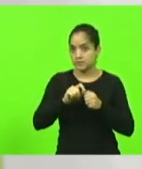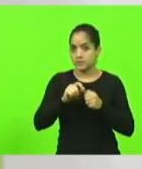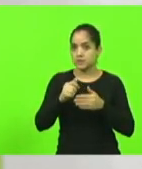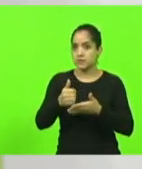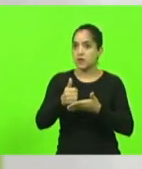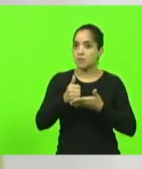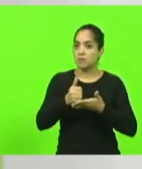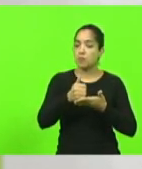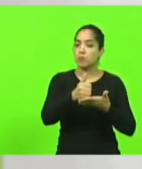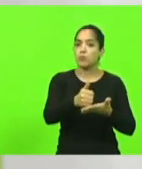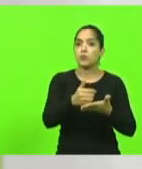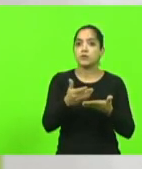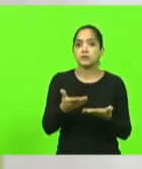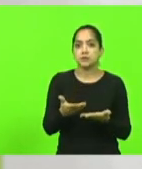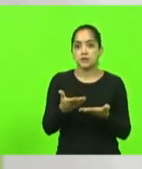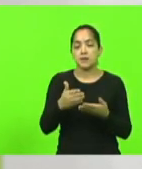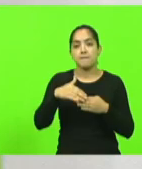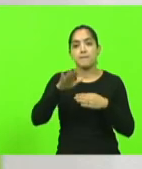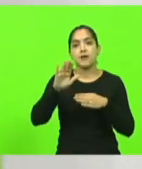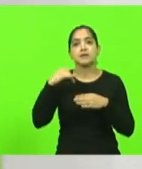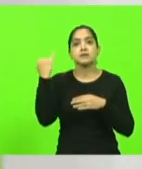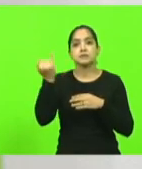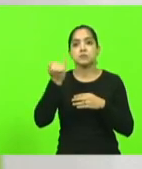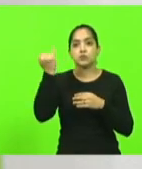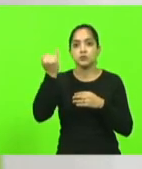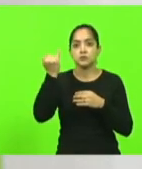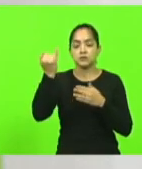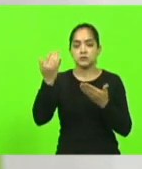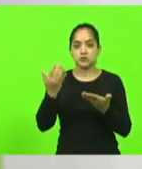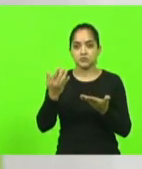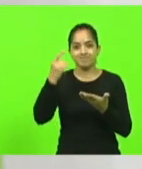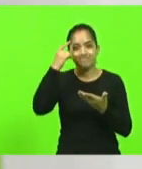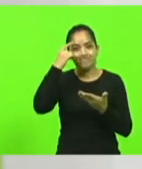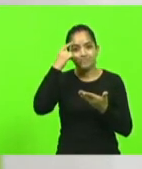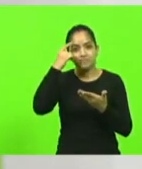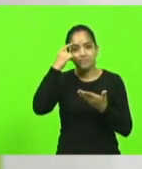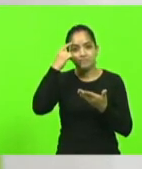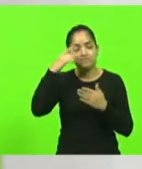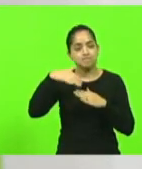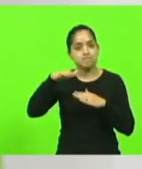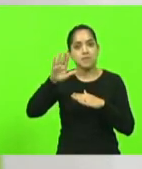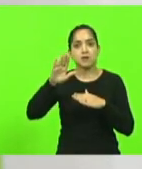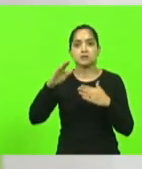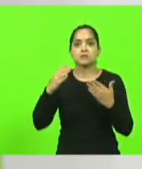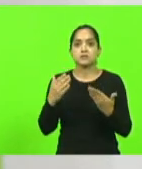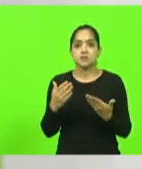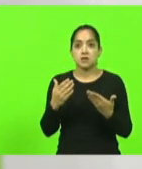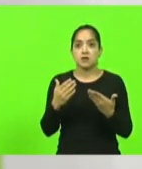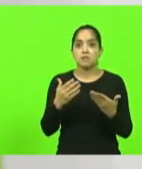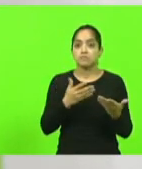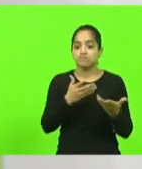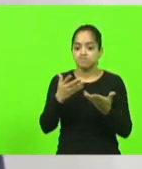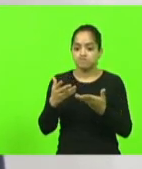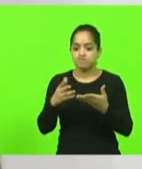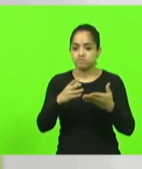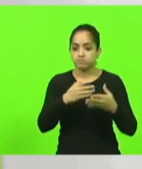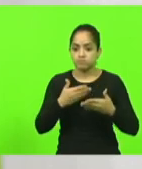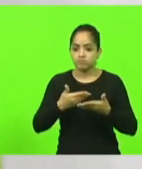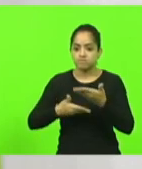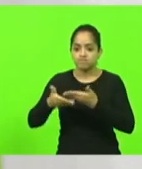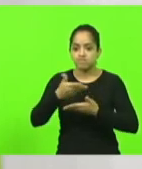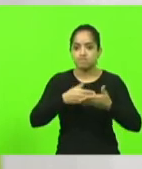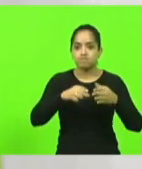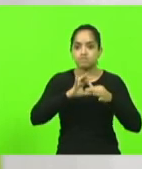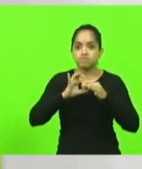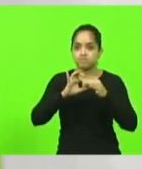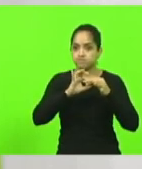É muito mais importante daquilo que você pensa. Além de buscar essa harmonização pacífica entre